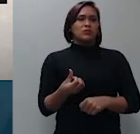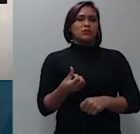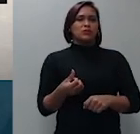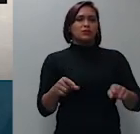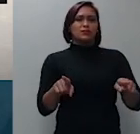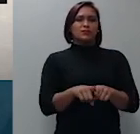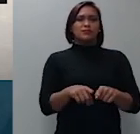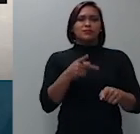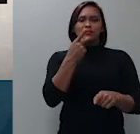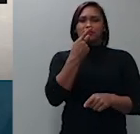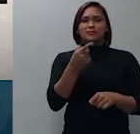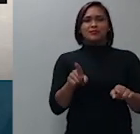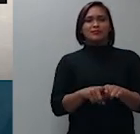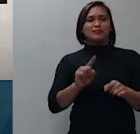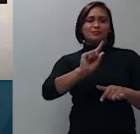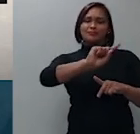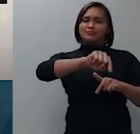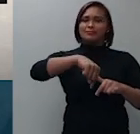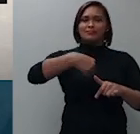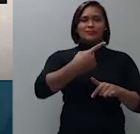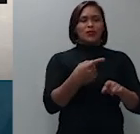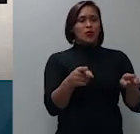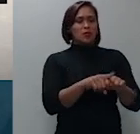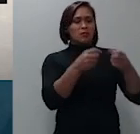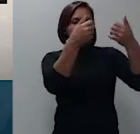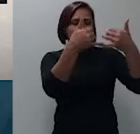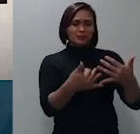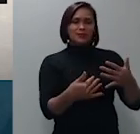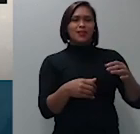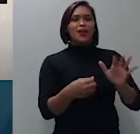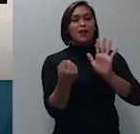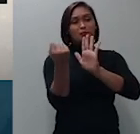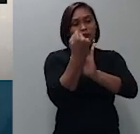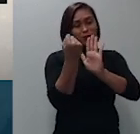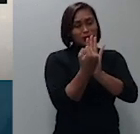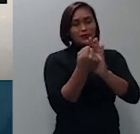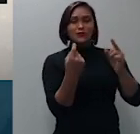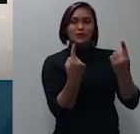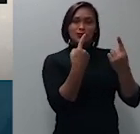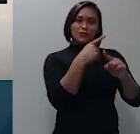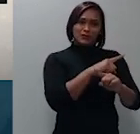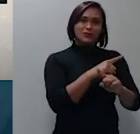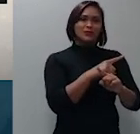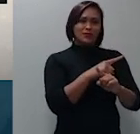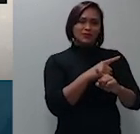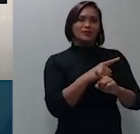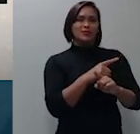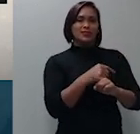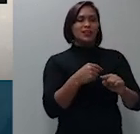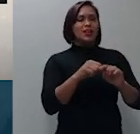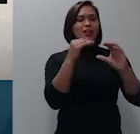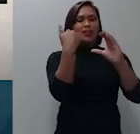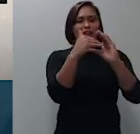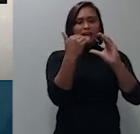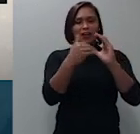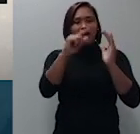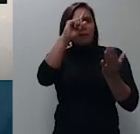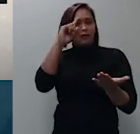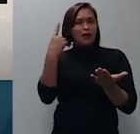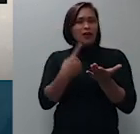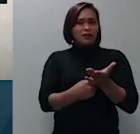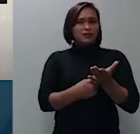teor que eu mencionei fixou os pontos controvertidos e encaminhou a decisão quanto a